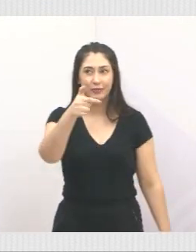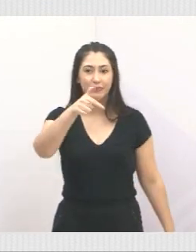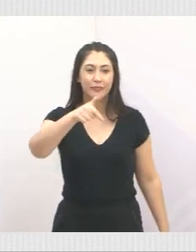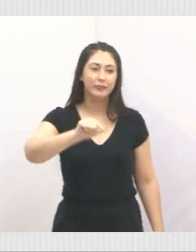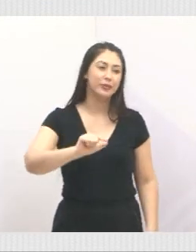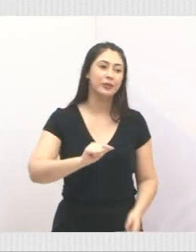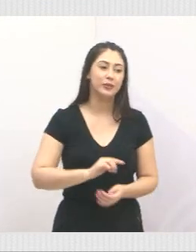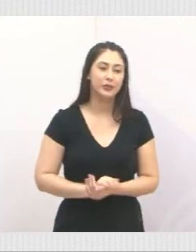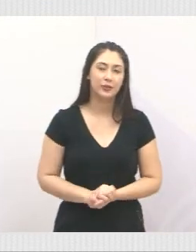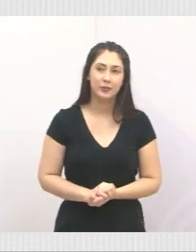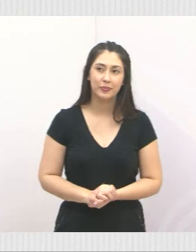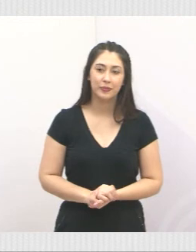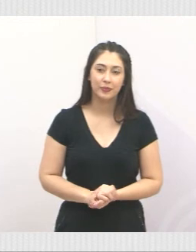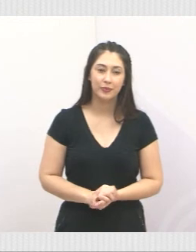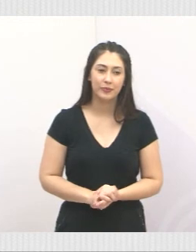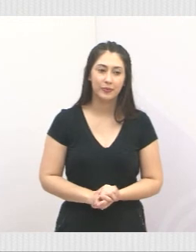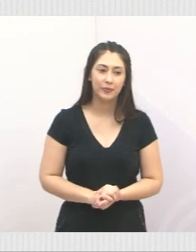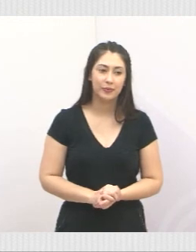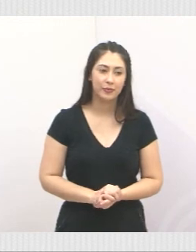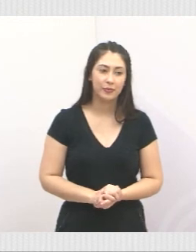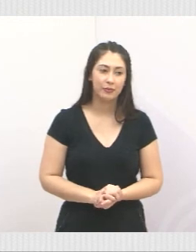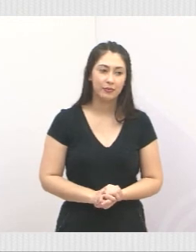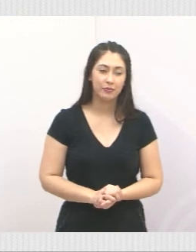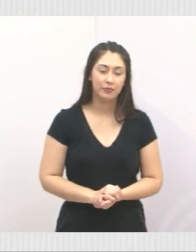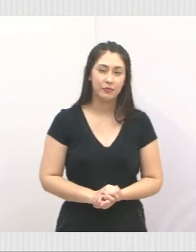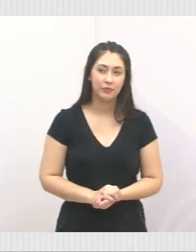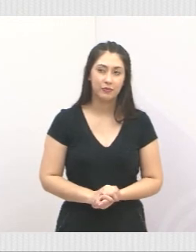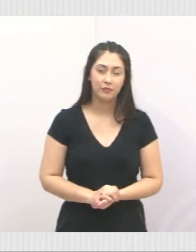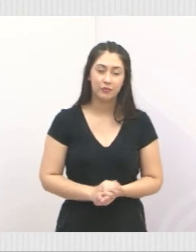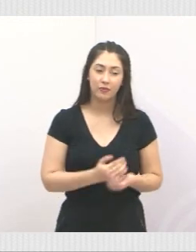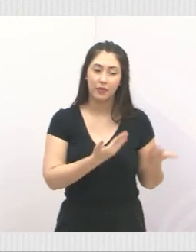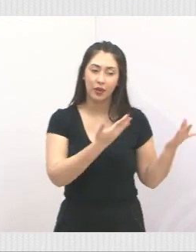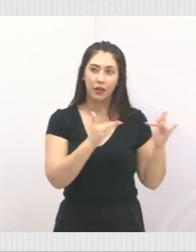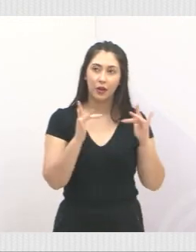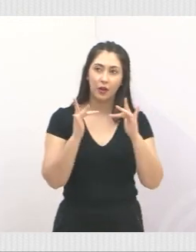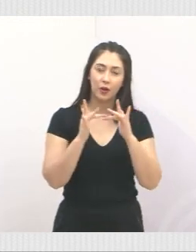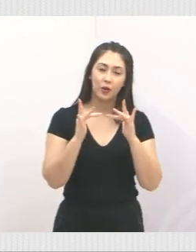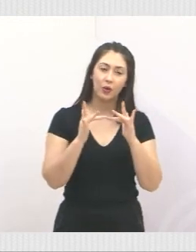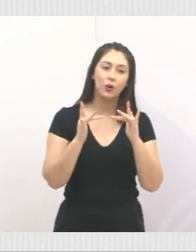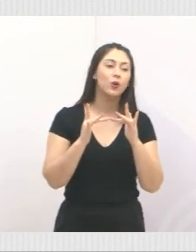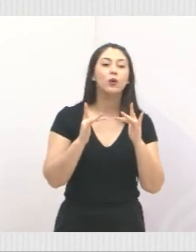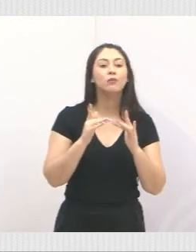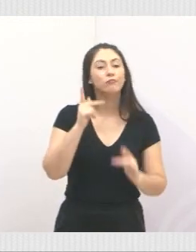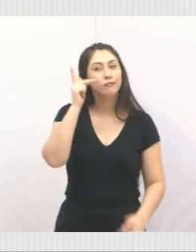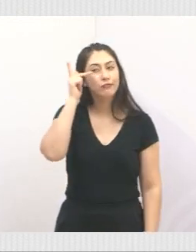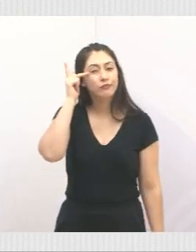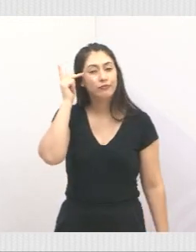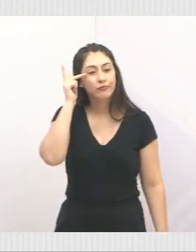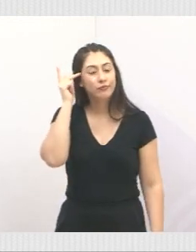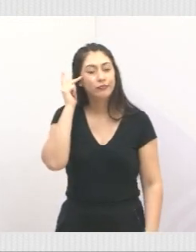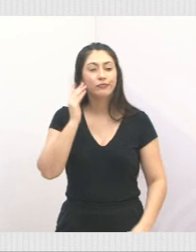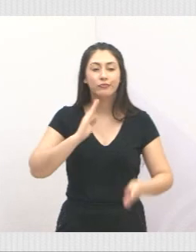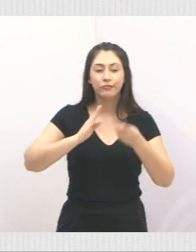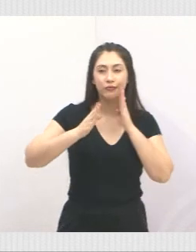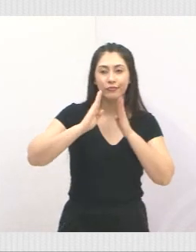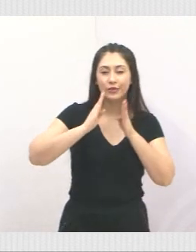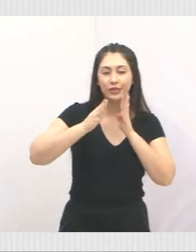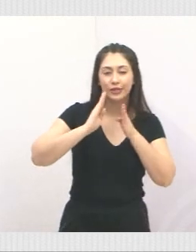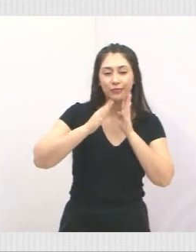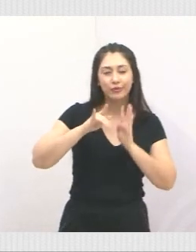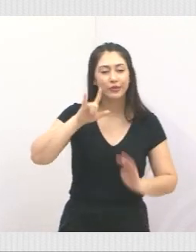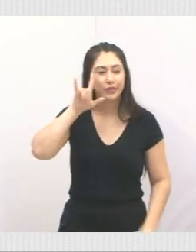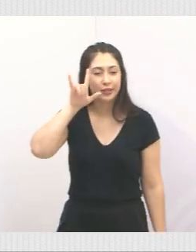passar a próxima. Está aí meus contatos, Paulinho do Esporte, meu Facebook, meu